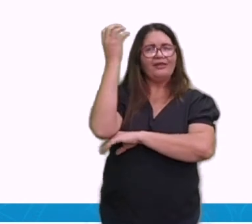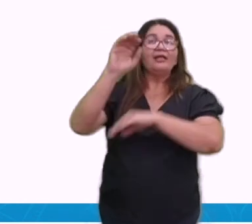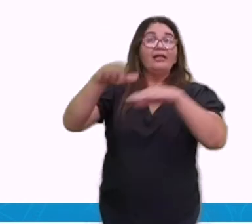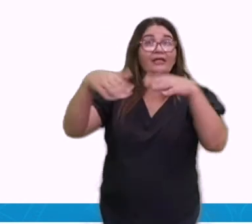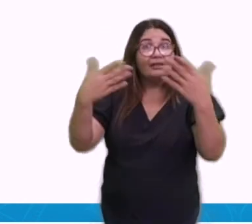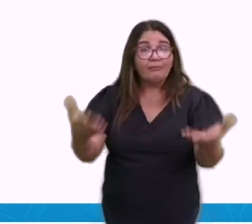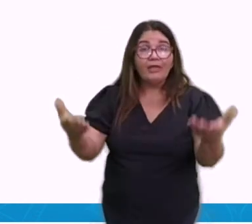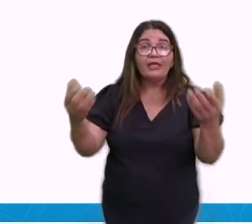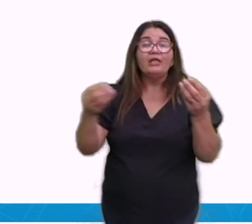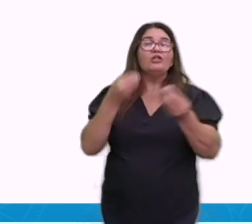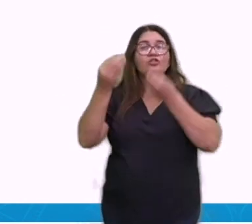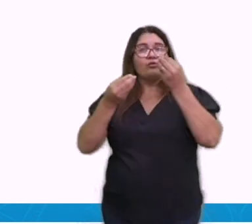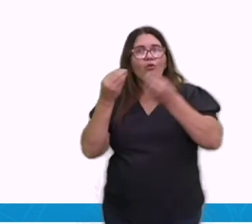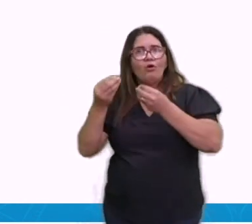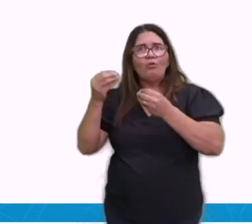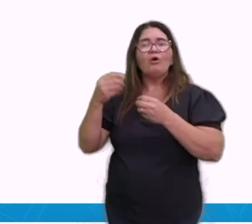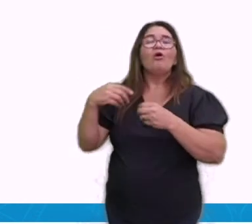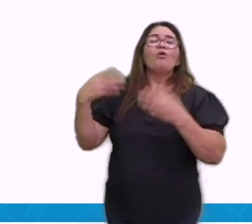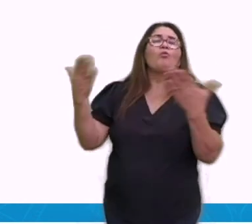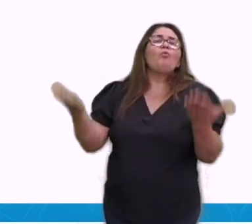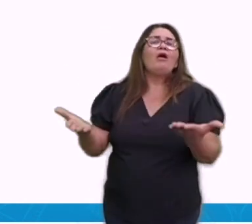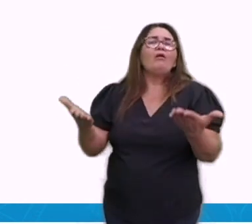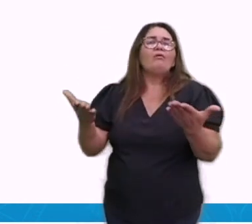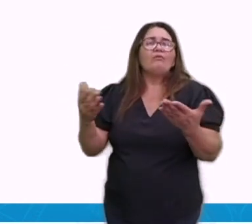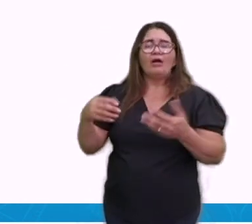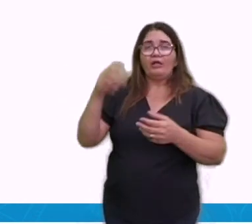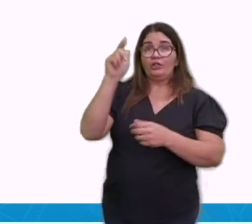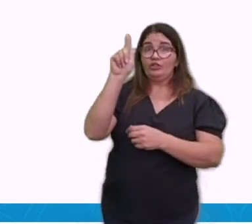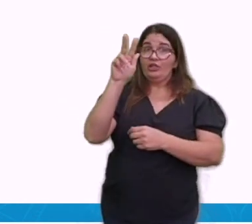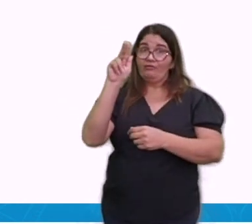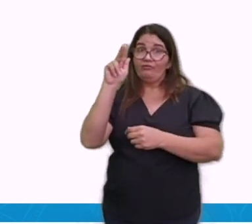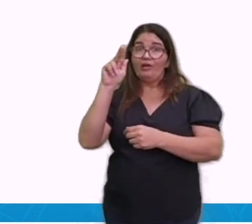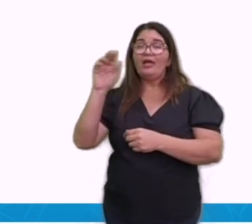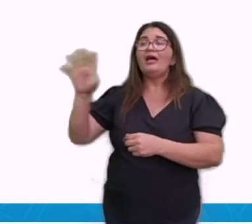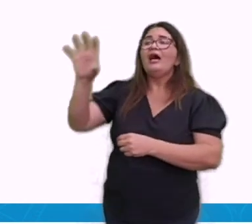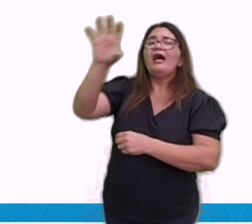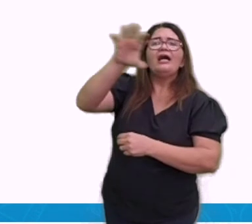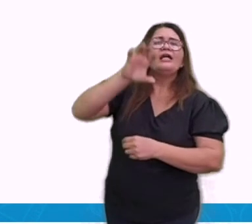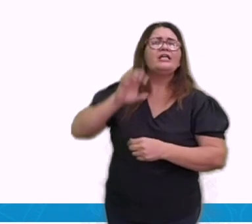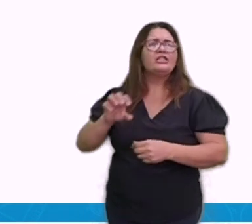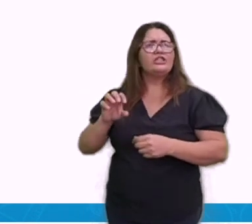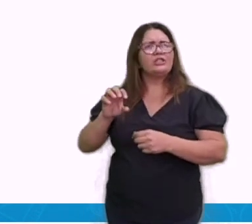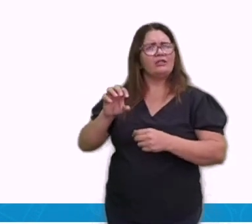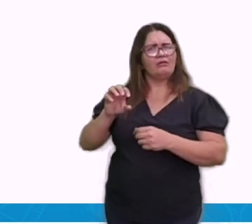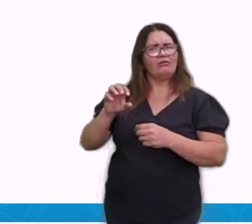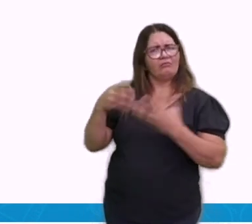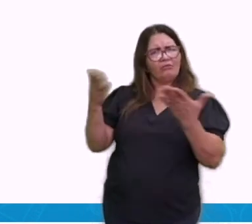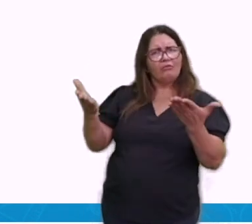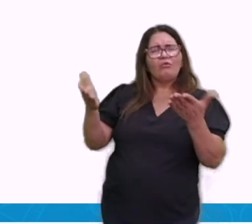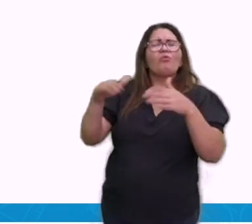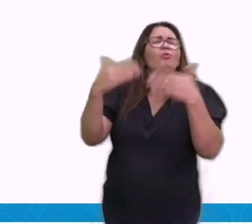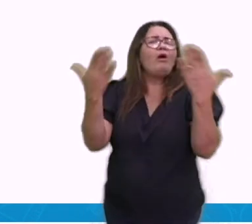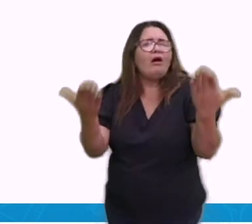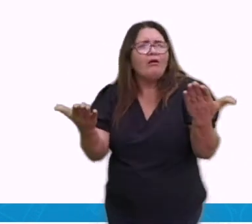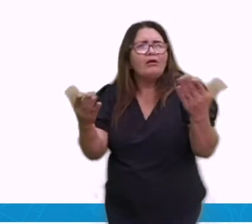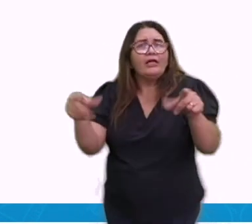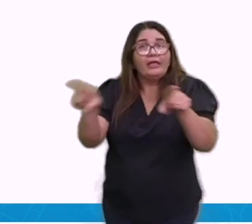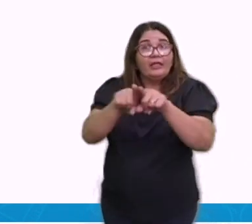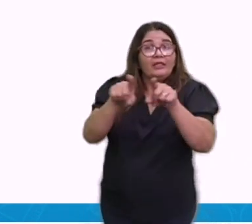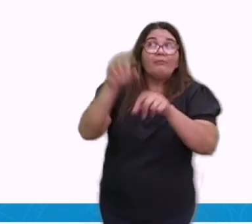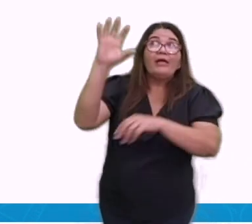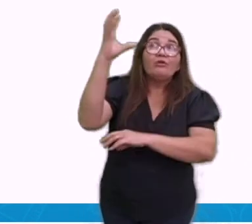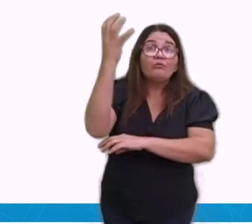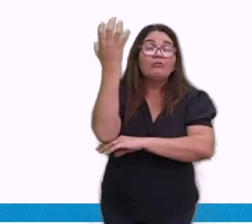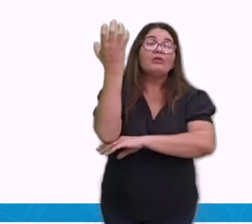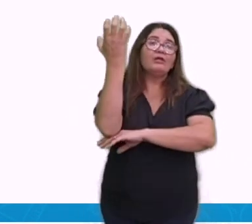Para isso, a gente não pode dizer só que, por exemplo, ah, Valadares é quente. Não, lembra que tem nome?